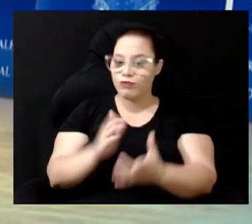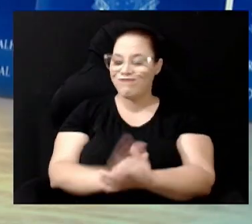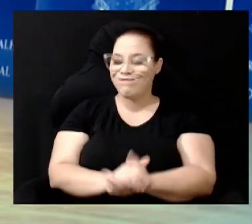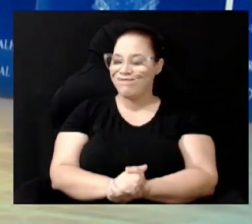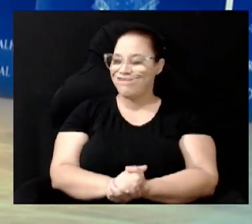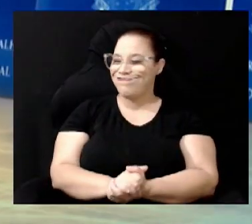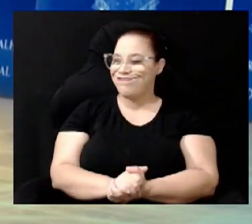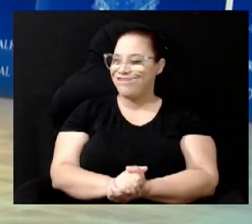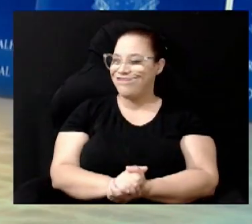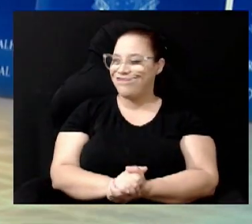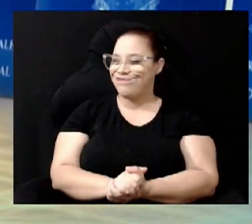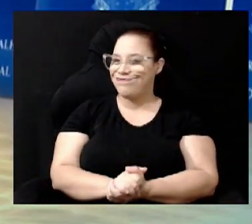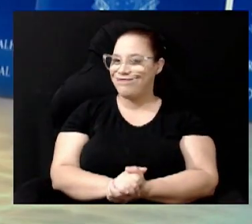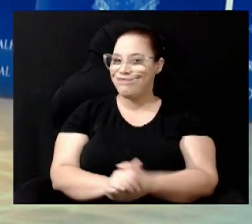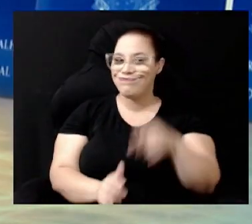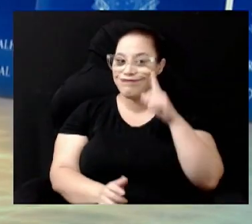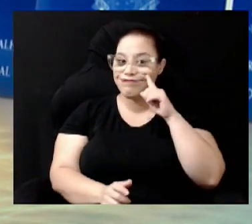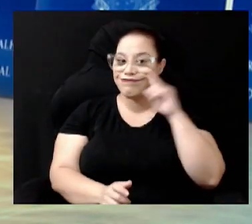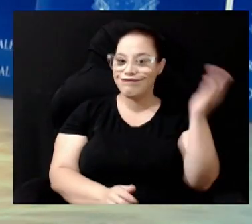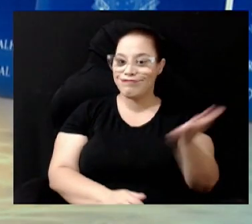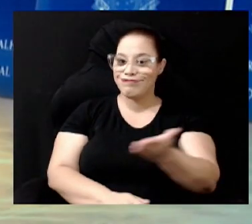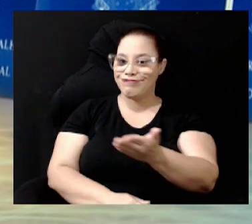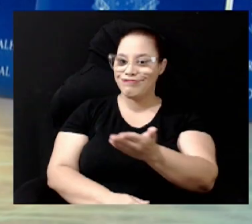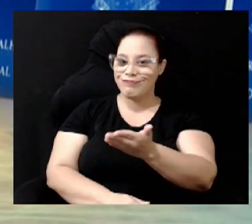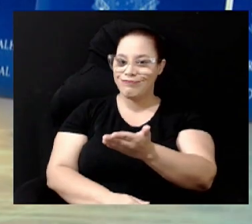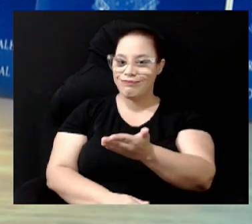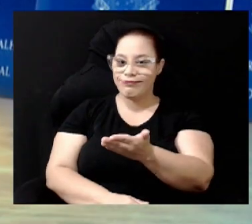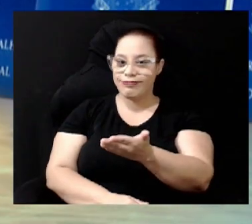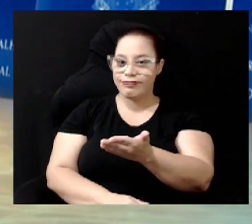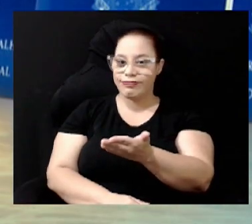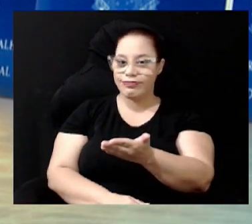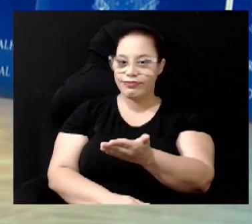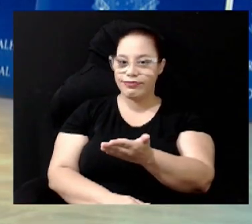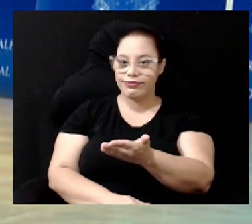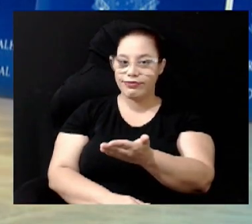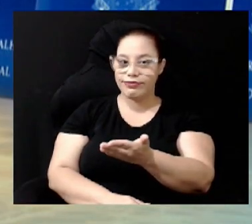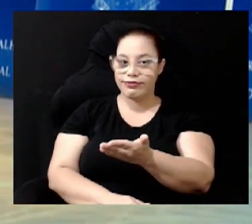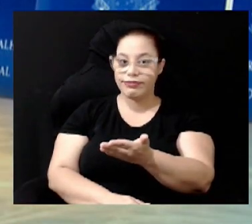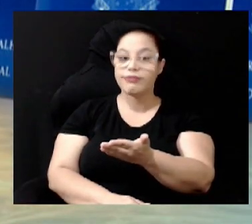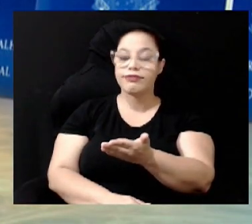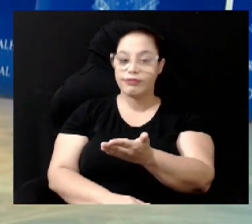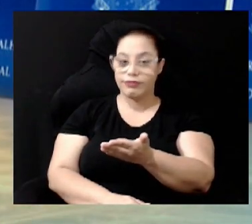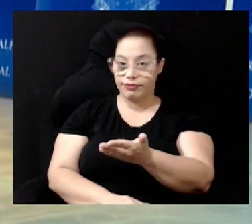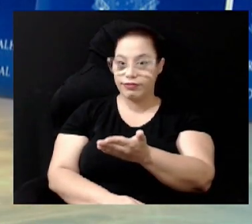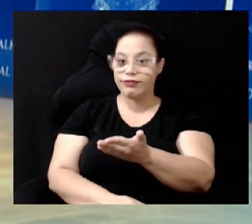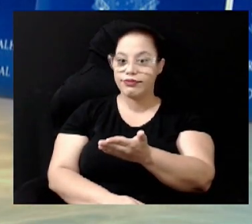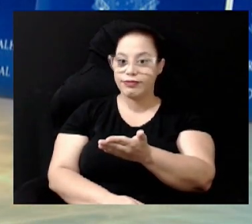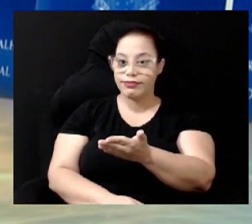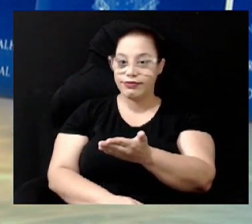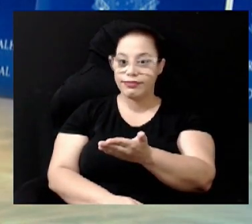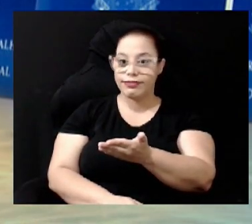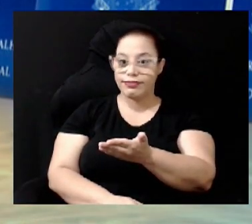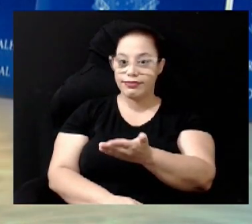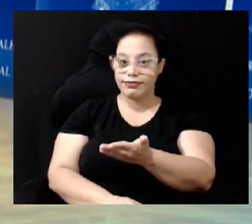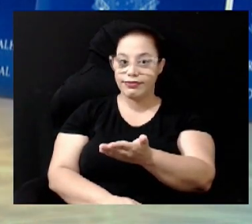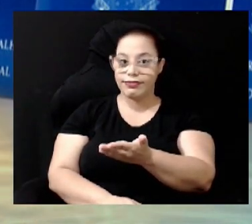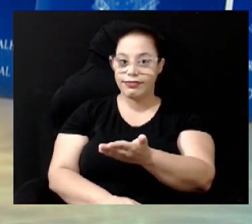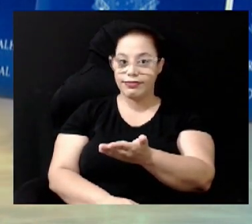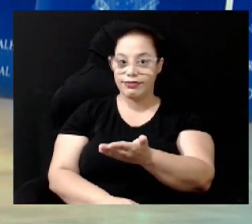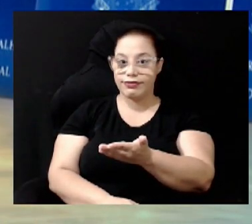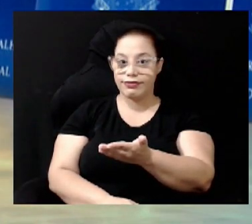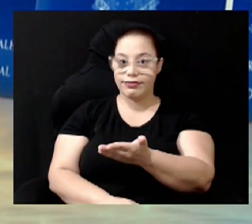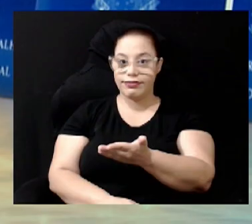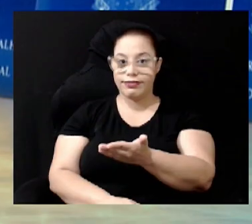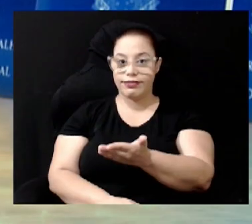Há vagas para Açogueiro Agente de Vendas de Serviços Ajudante de Carga e